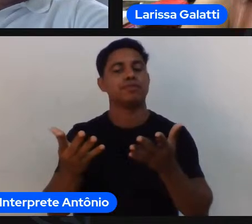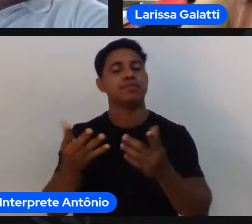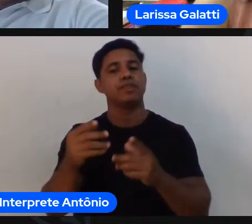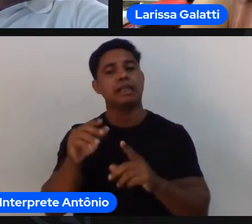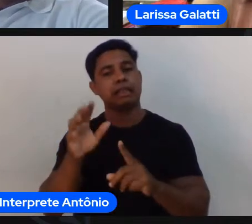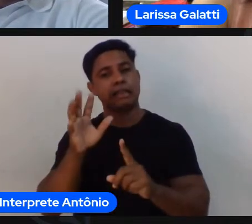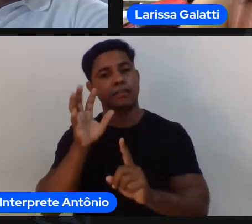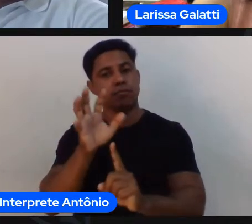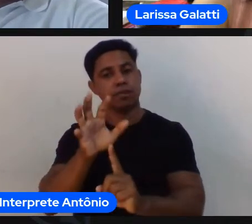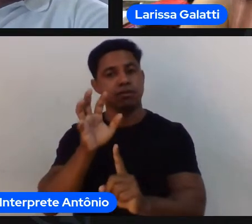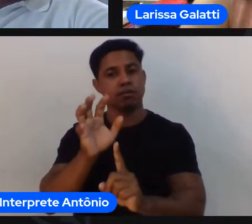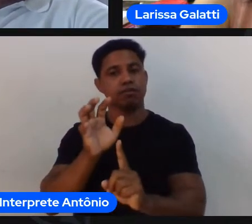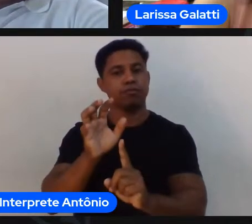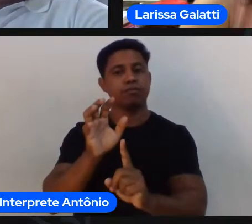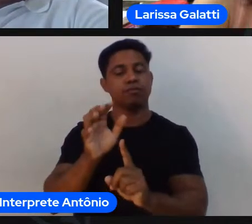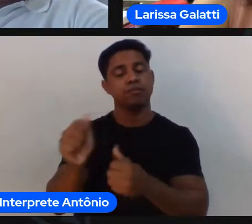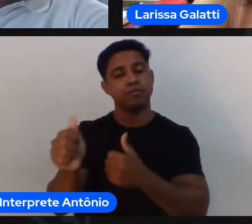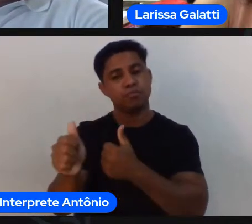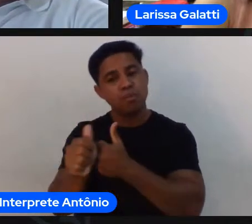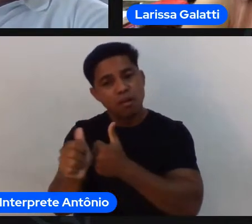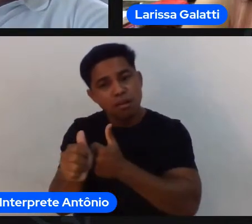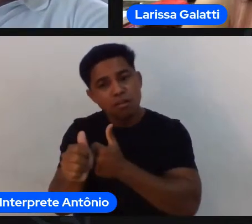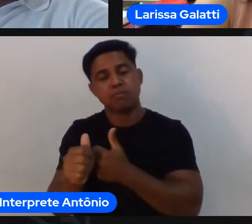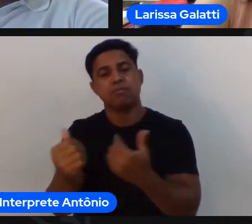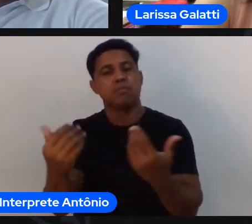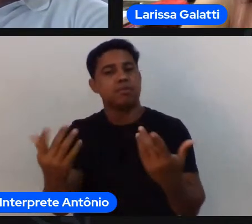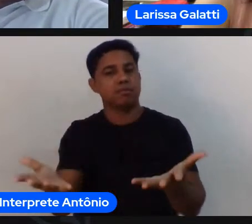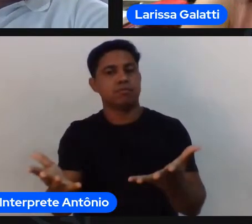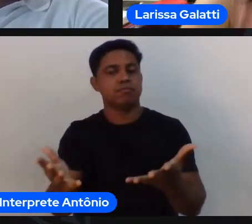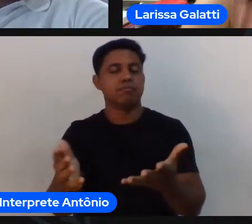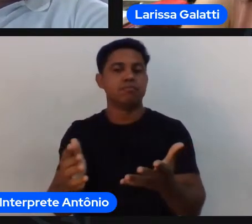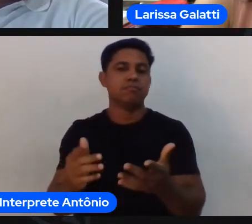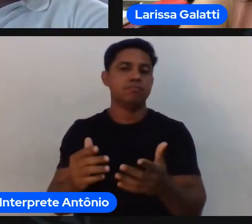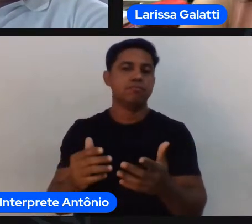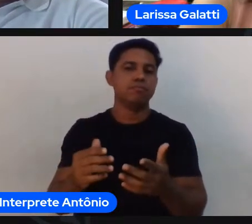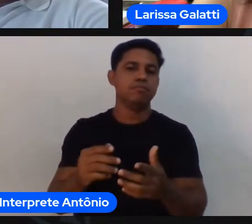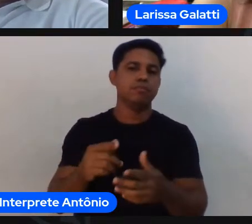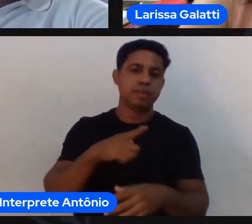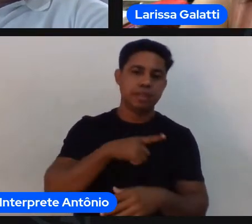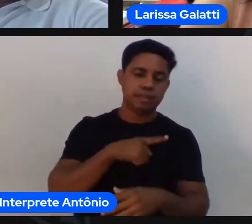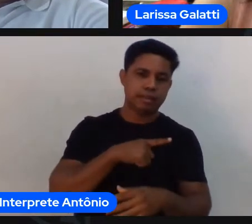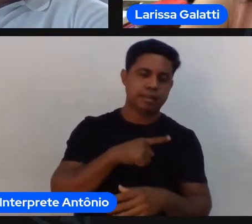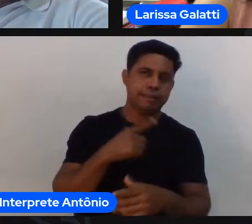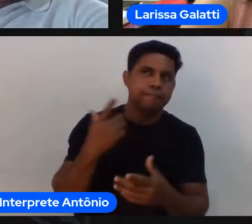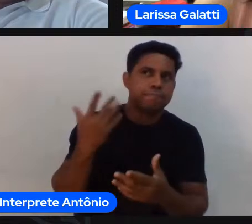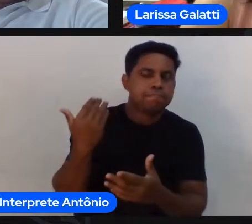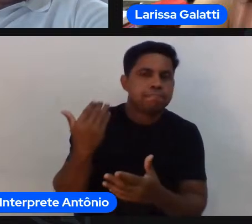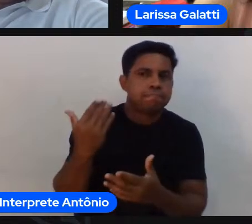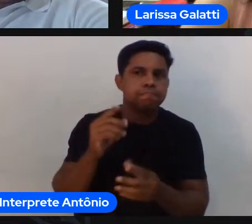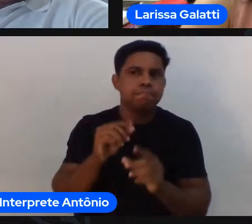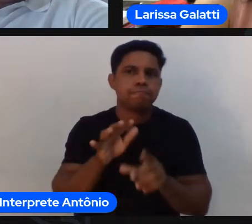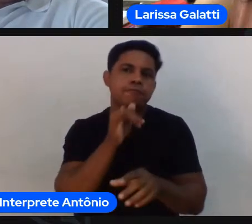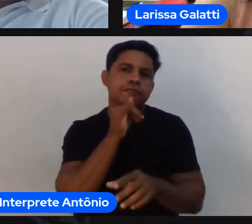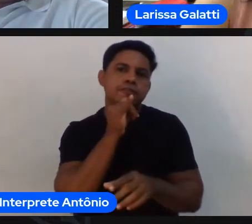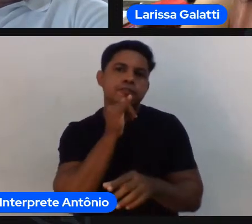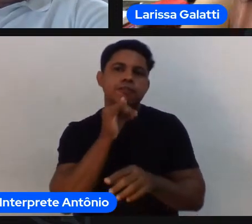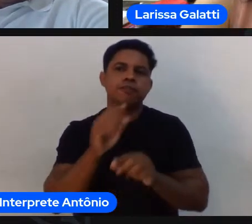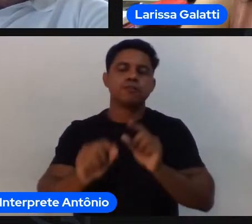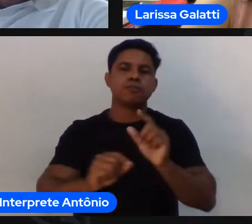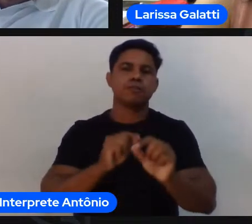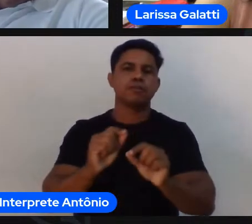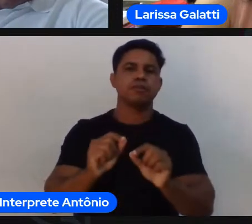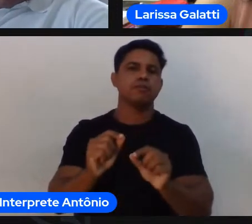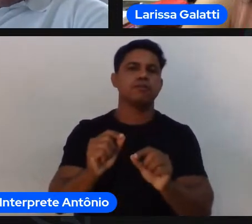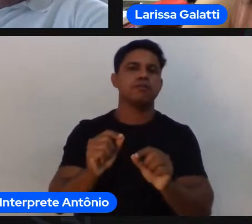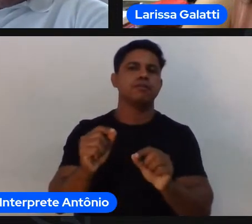próximas e também pelas coisas que a gente quer que sejam boas ou que sejam ruins né eu vou dar o exemplo dei o exemplo pra vocês da disciplina